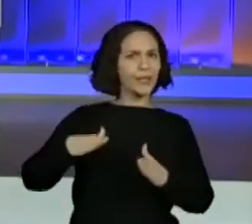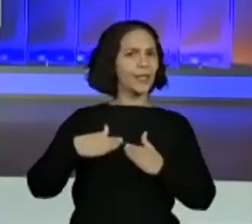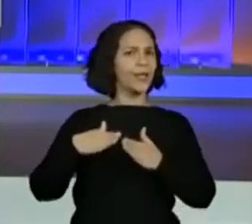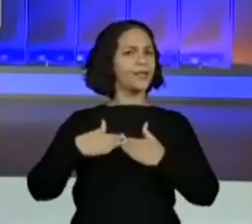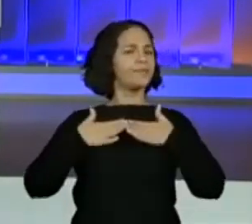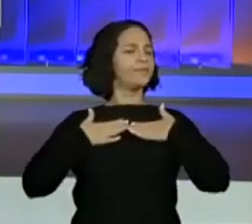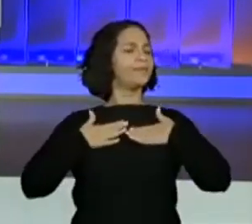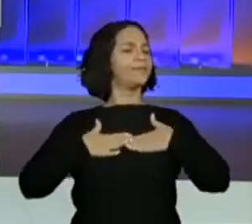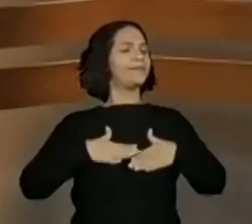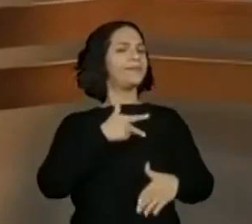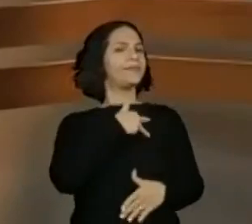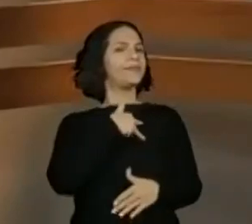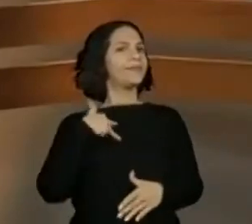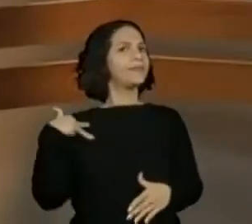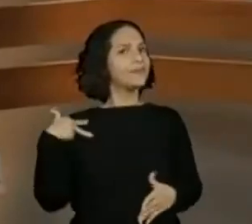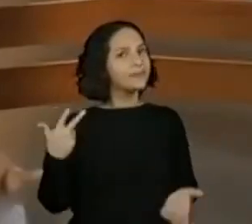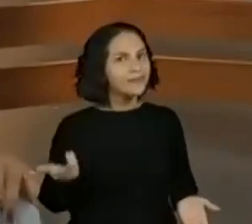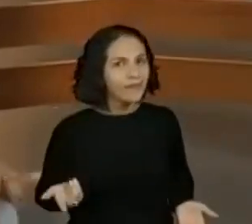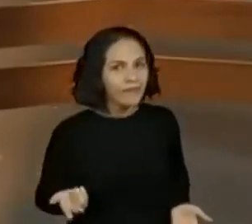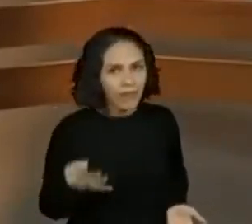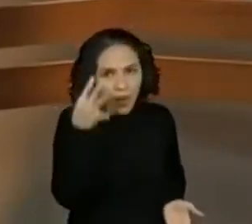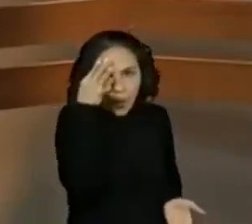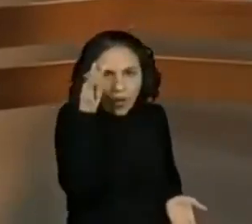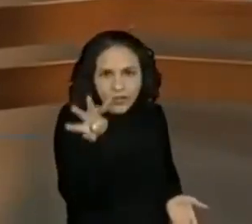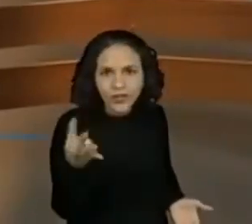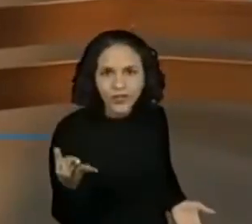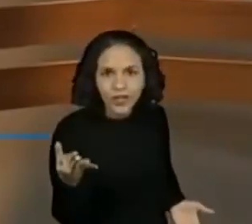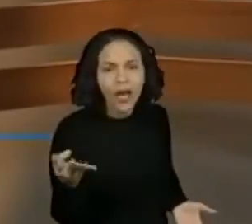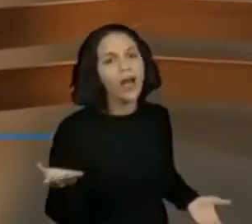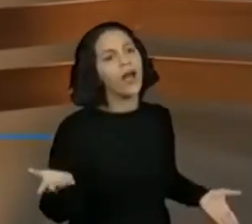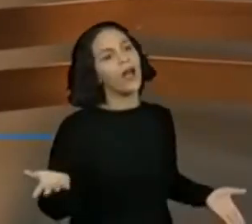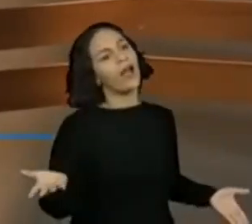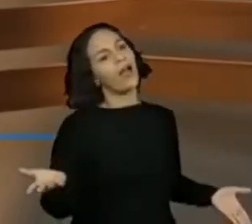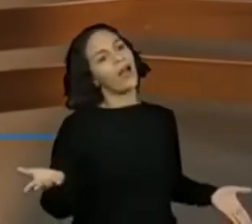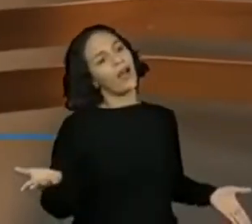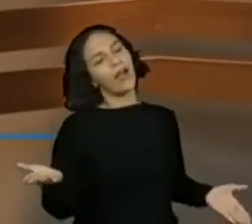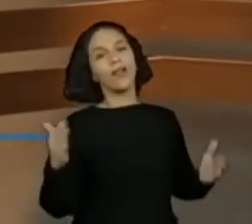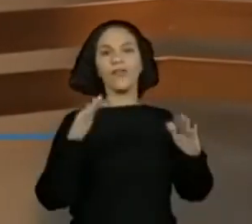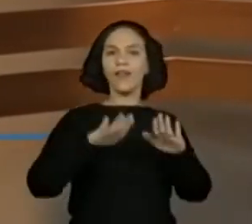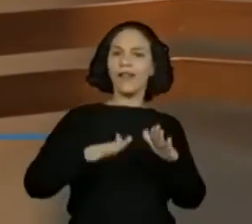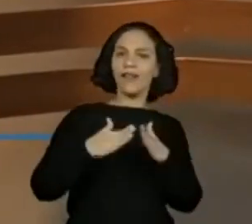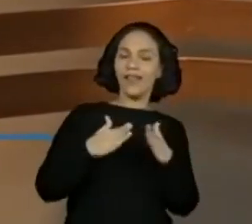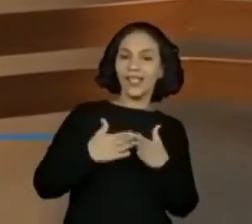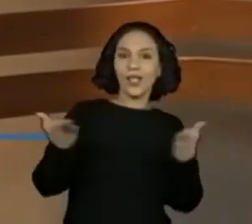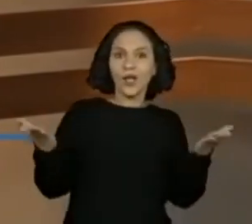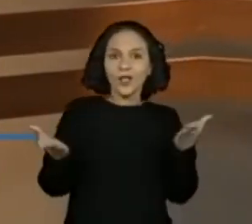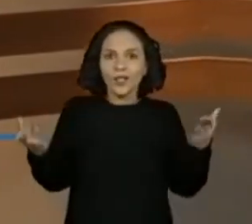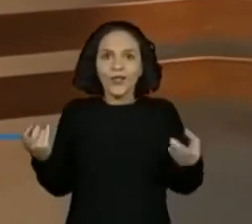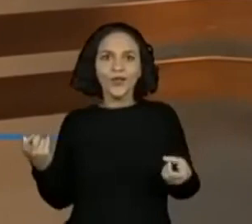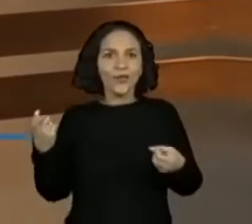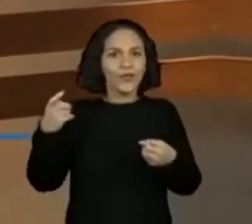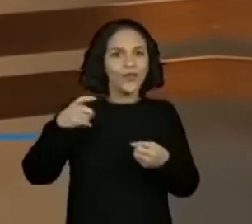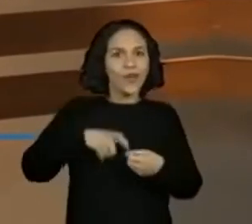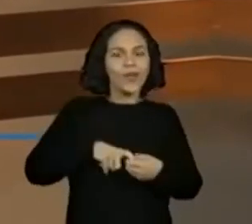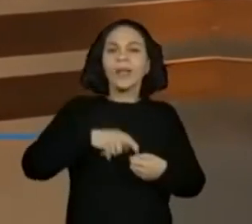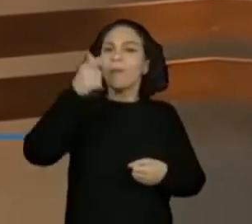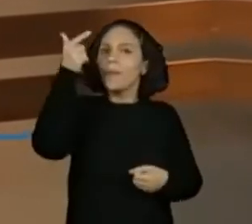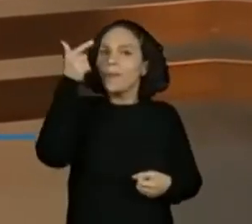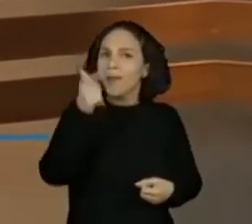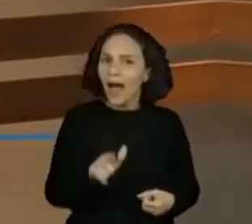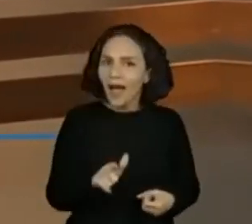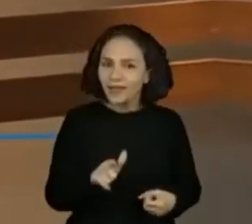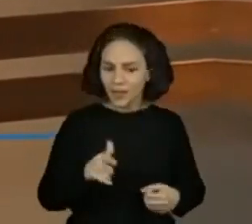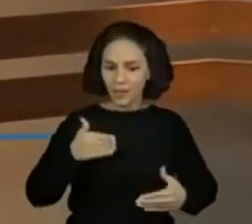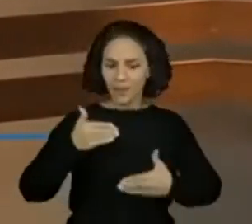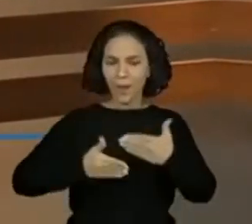tranquilos. Vou aqui, ó. Quatro dias em casa, tranquilo. E hoje voltamos para mais uma sequência de